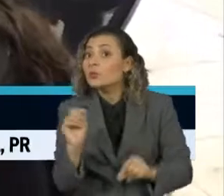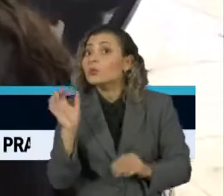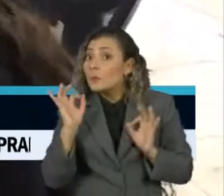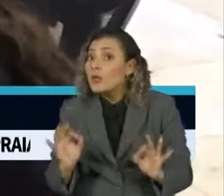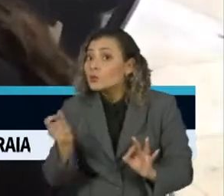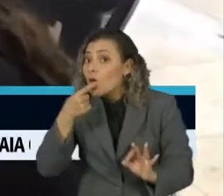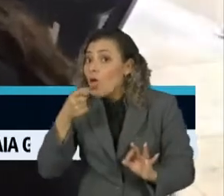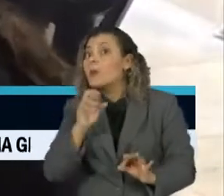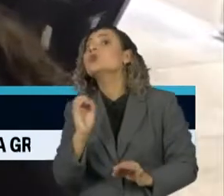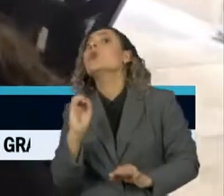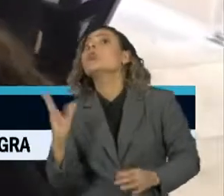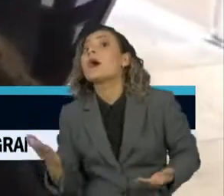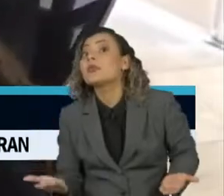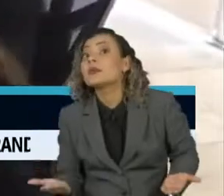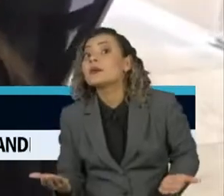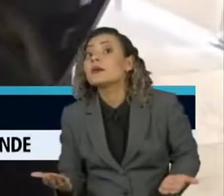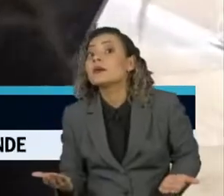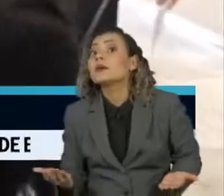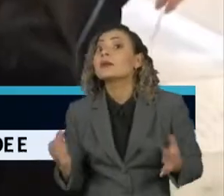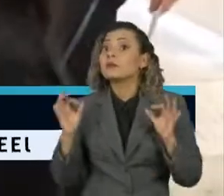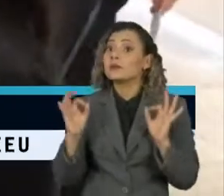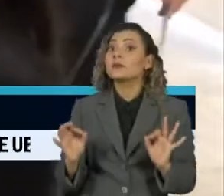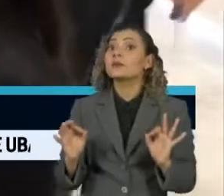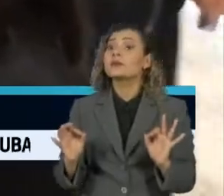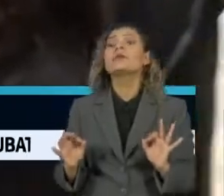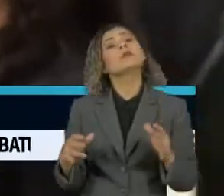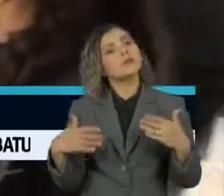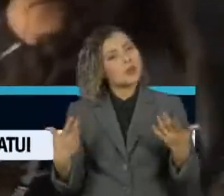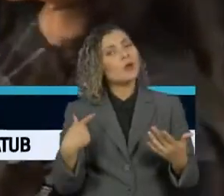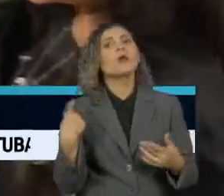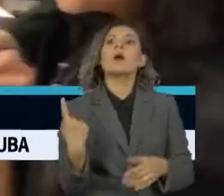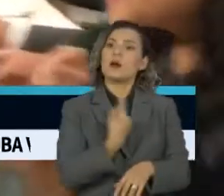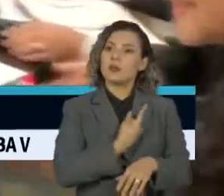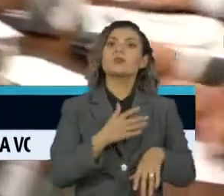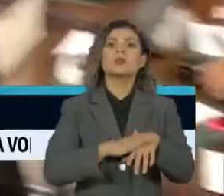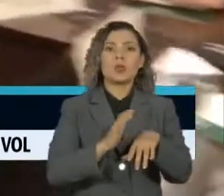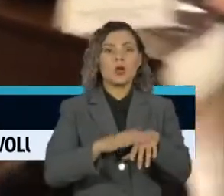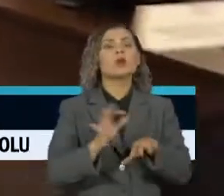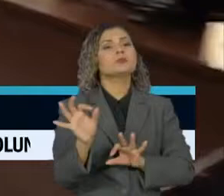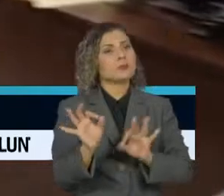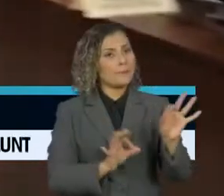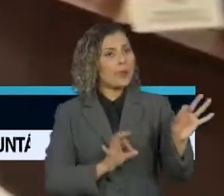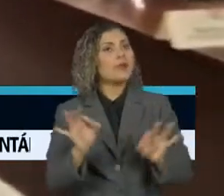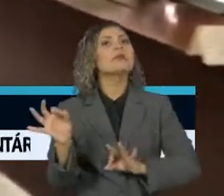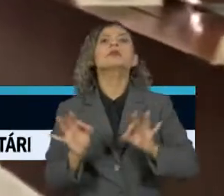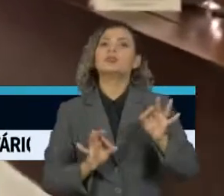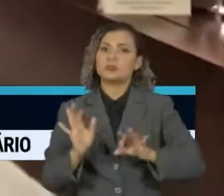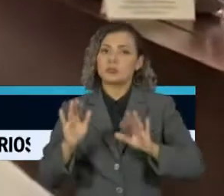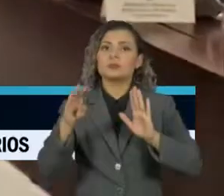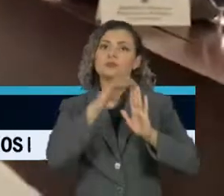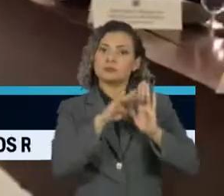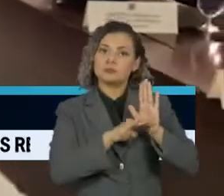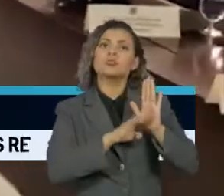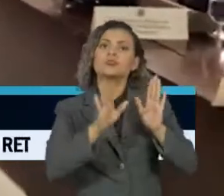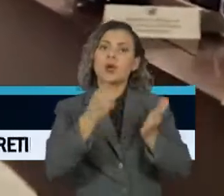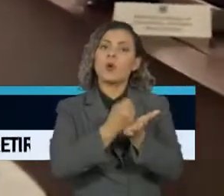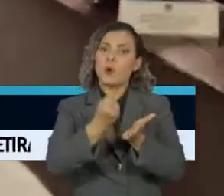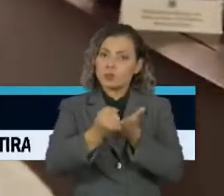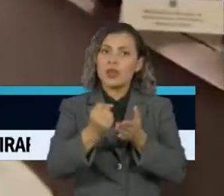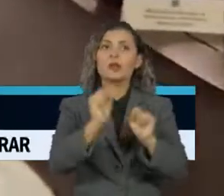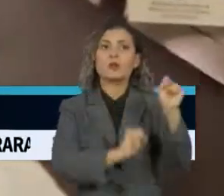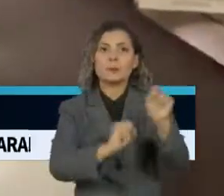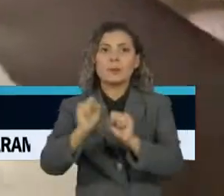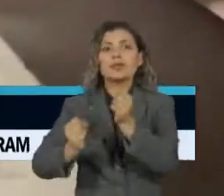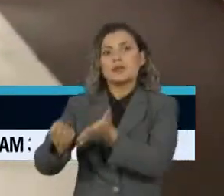remédio ou não vai? Esse é o plano. A gente está fazendo ali os contratos com quem